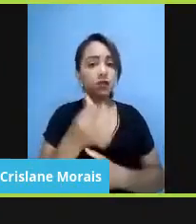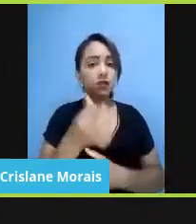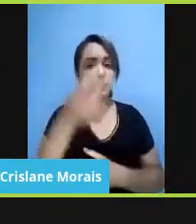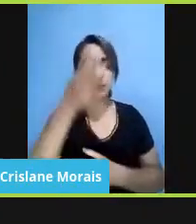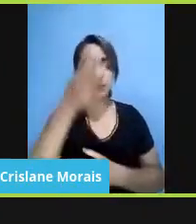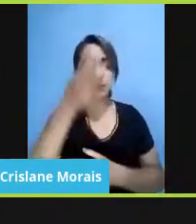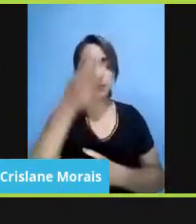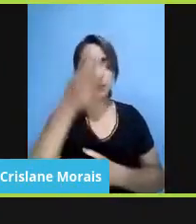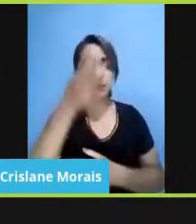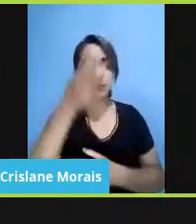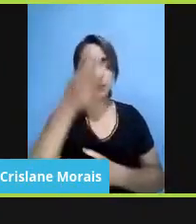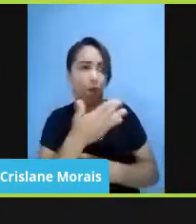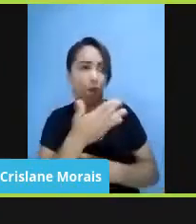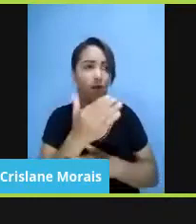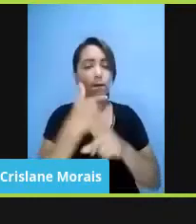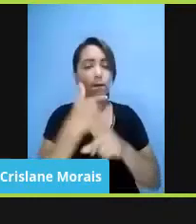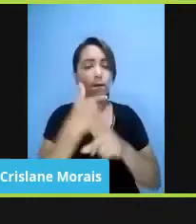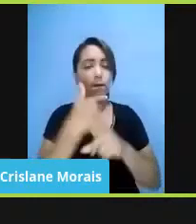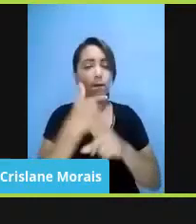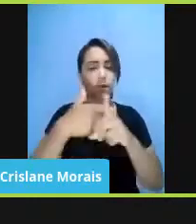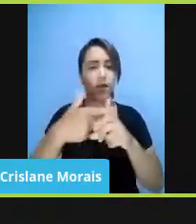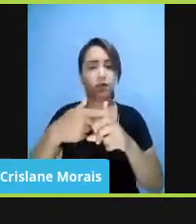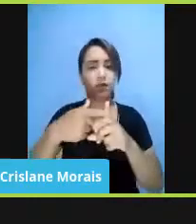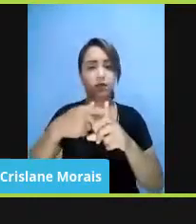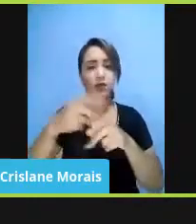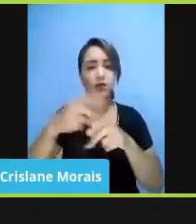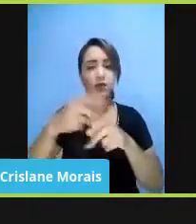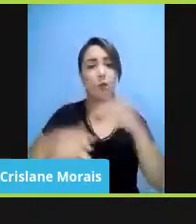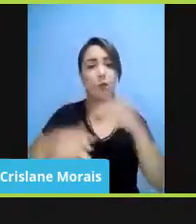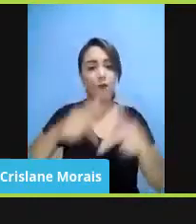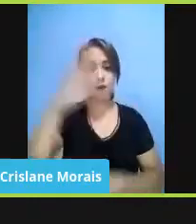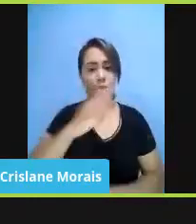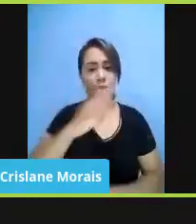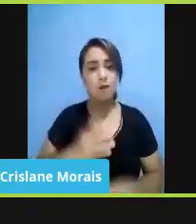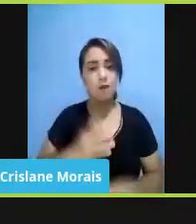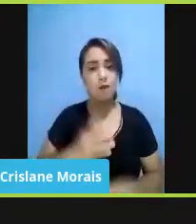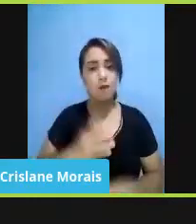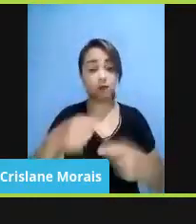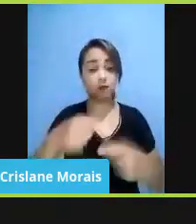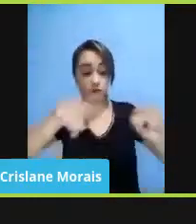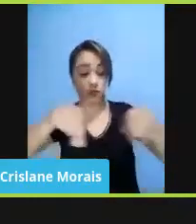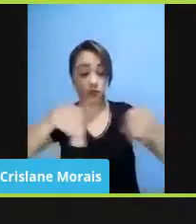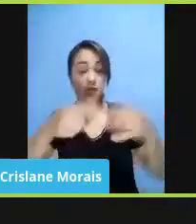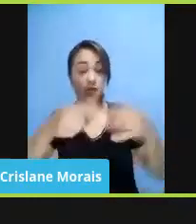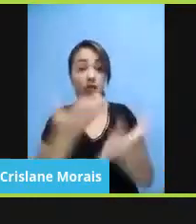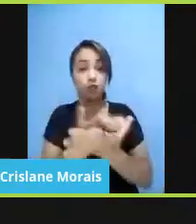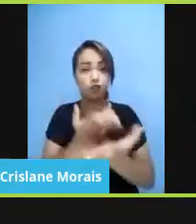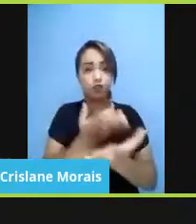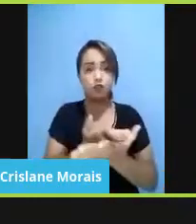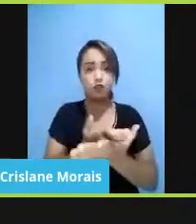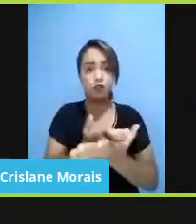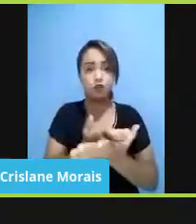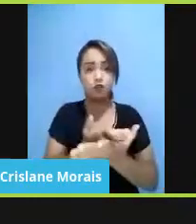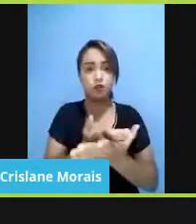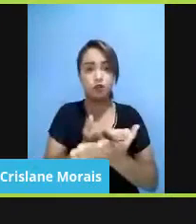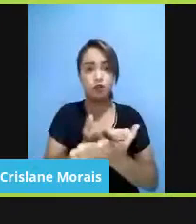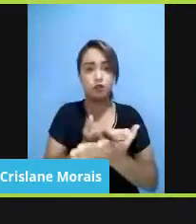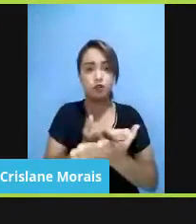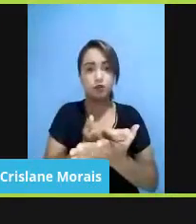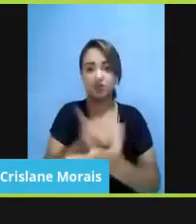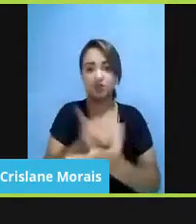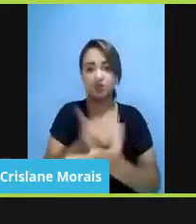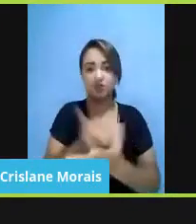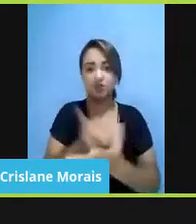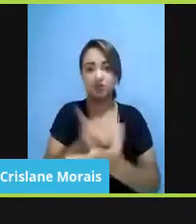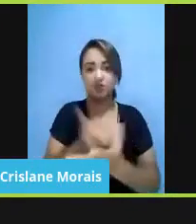da população brasileira. Eu, quando eu falo isso em sala de aula, eu não vou falar em luta de classes, eu não vou falar em Marx, é